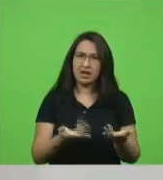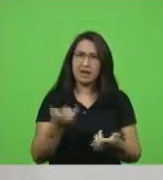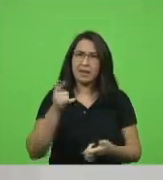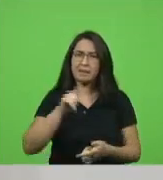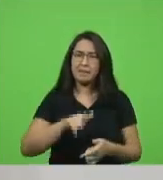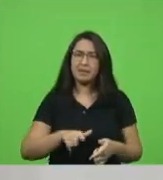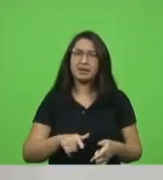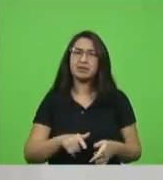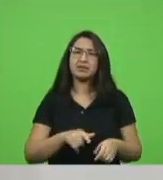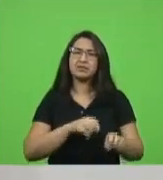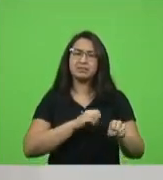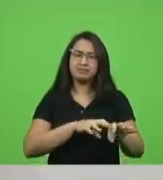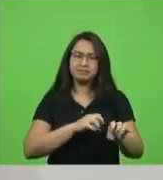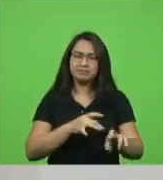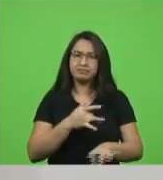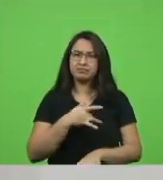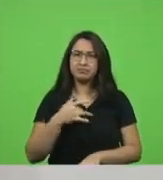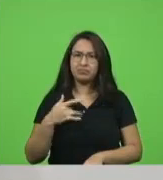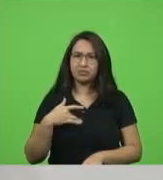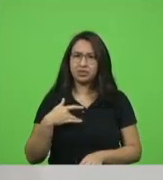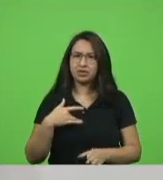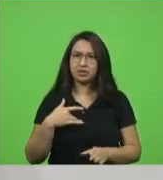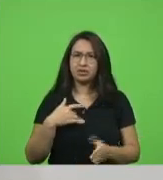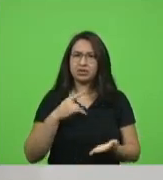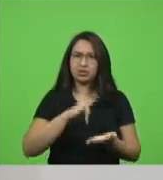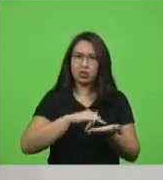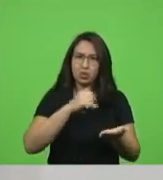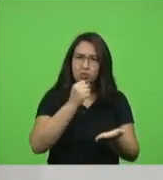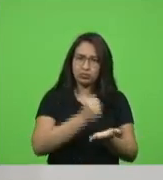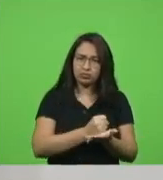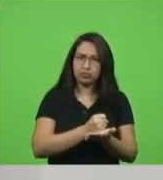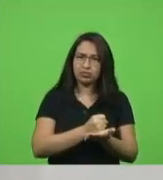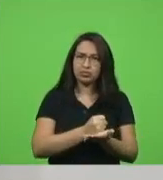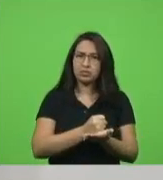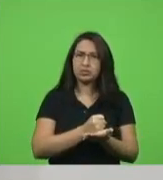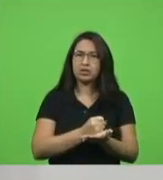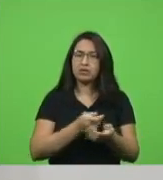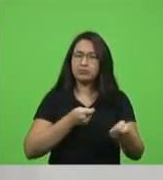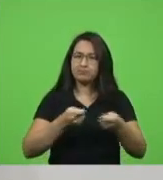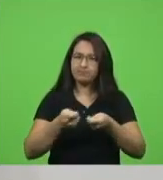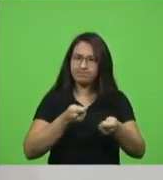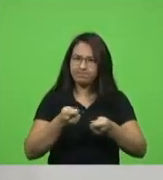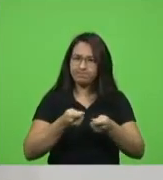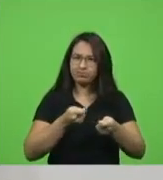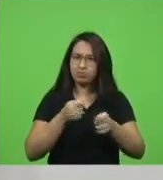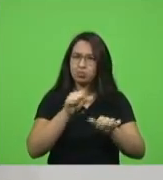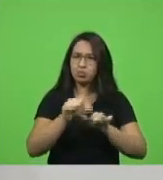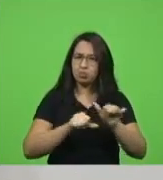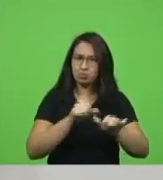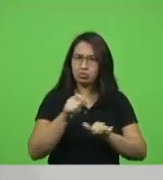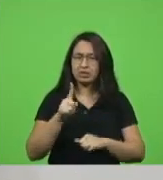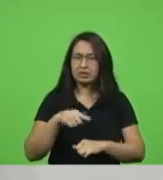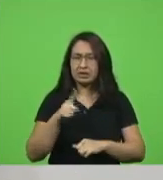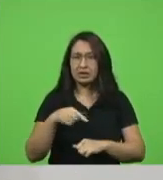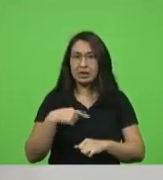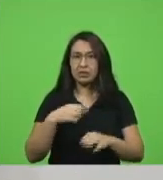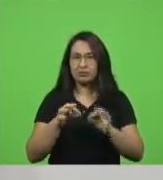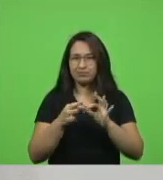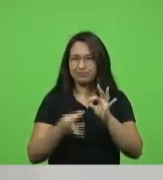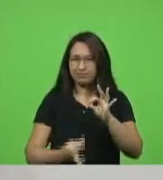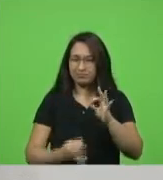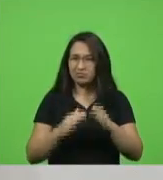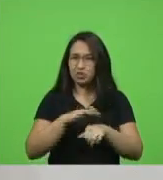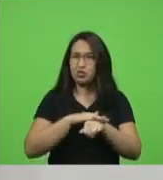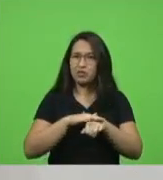revendo os contratos da administração economizando tivemos uma longa conversa onde ele me mostrou os